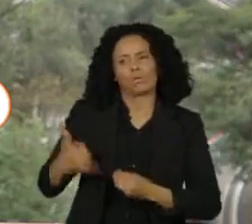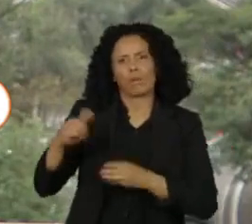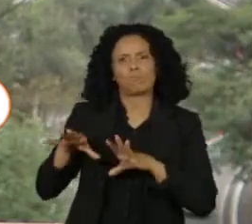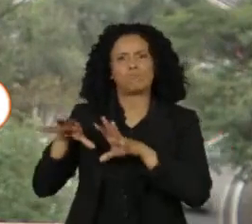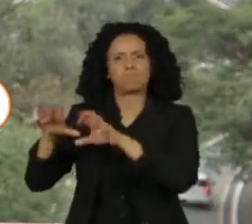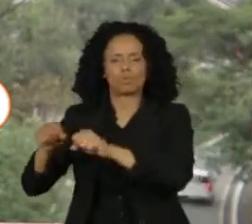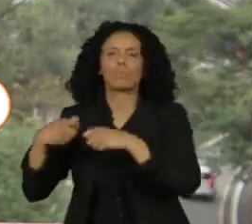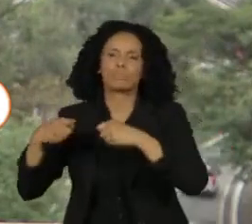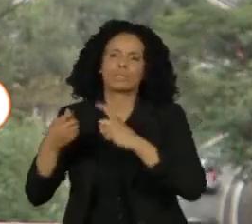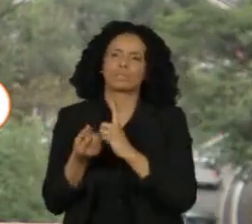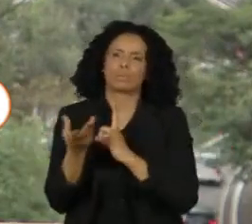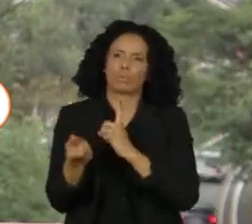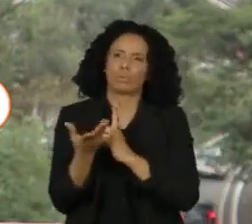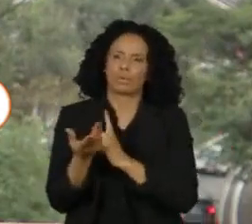que prestar depoimento. É com você, Edu.